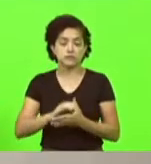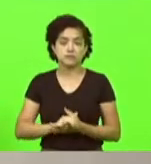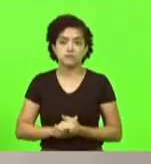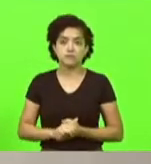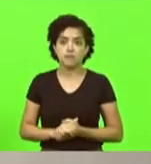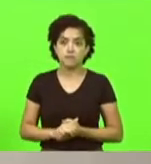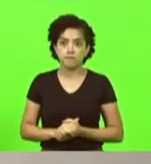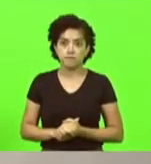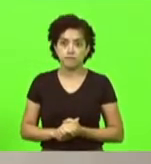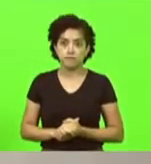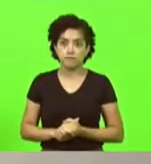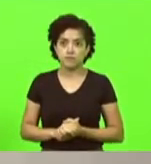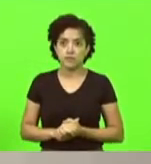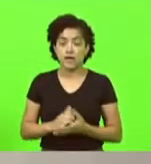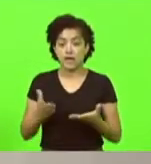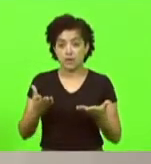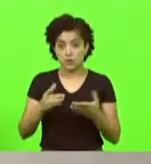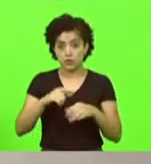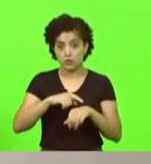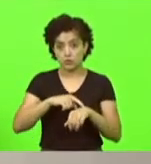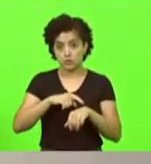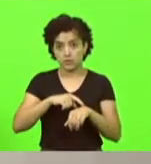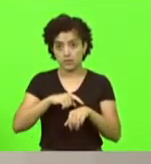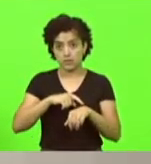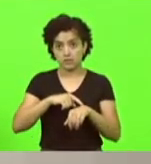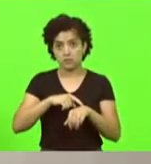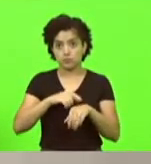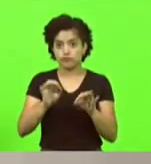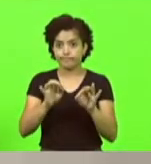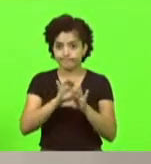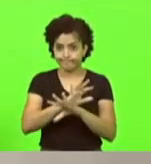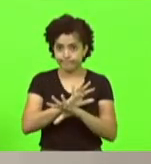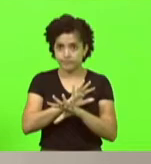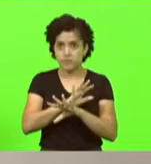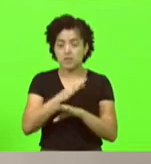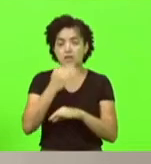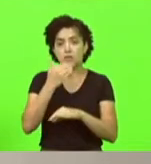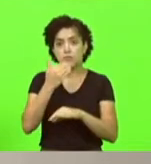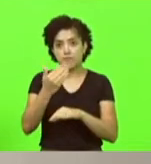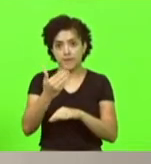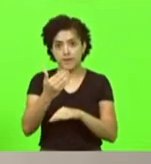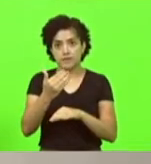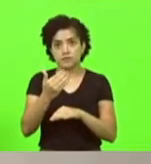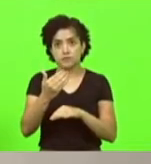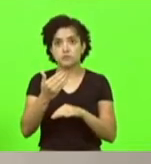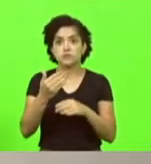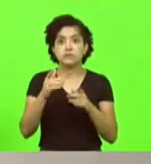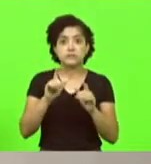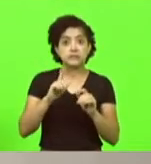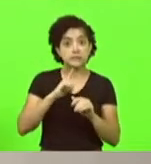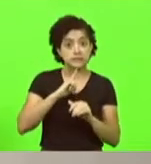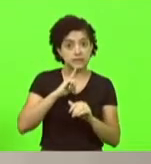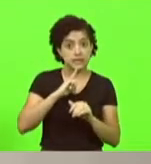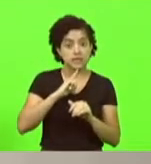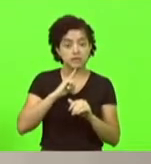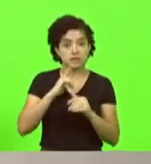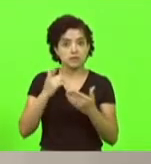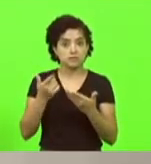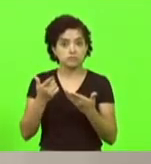O tempo está esgotado. Eu peço, se tem mais alguém que queira